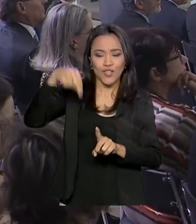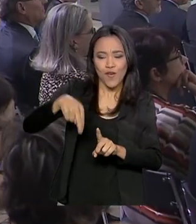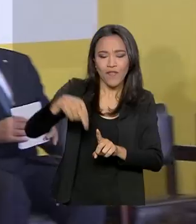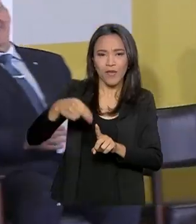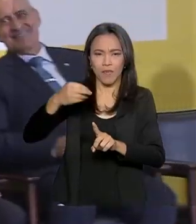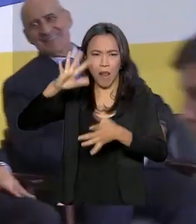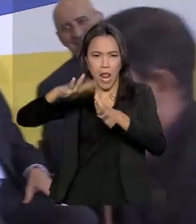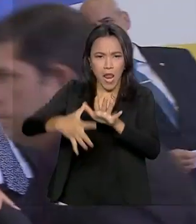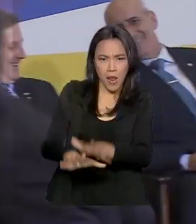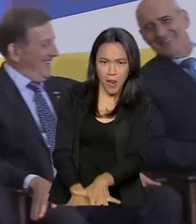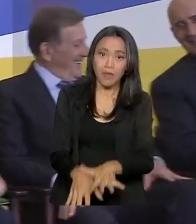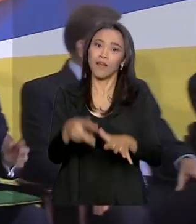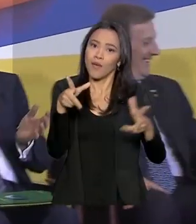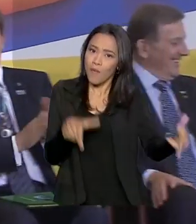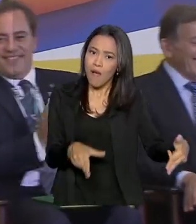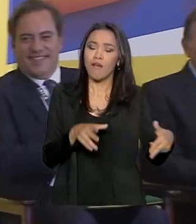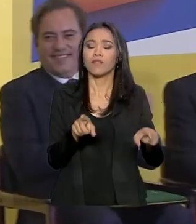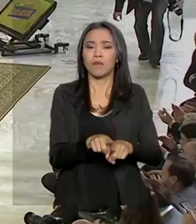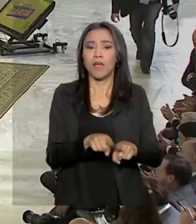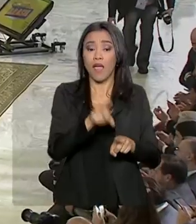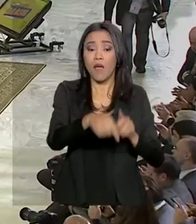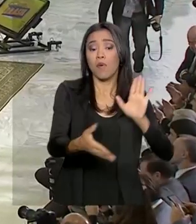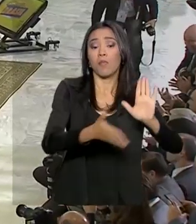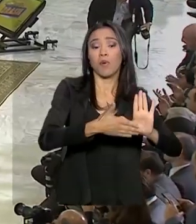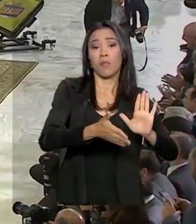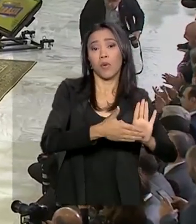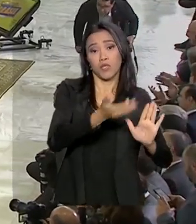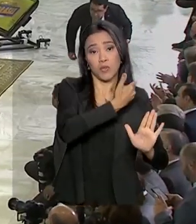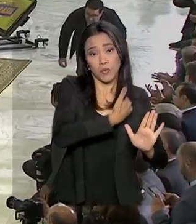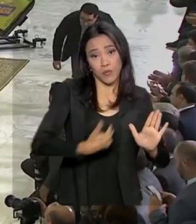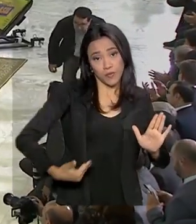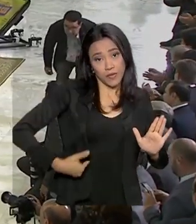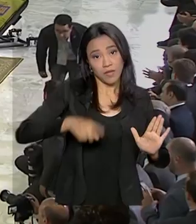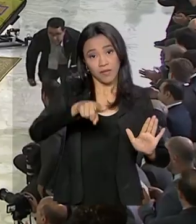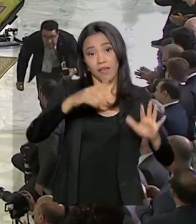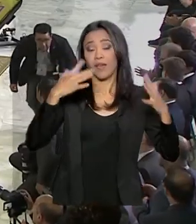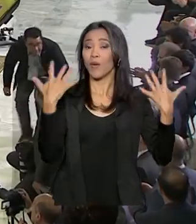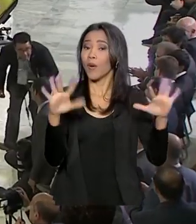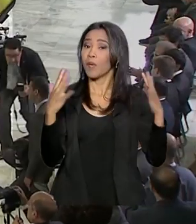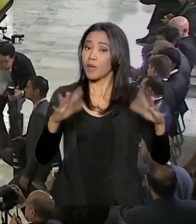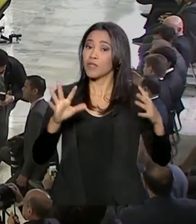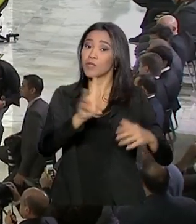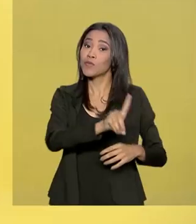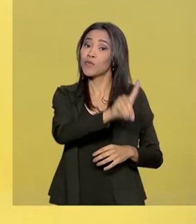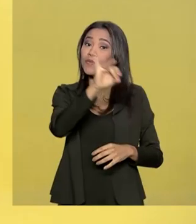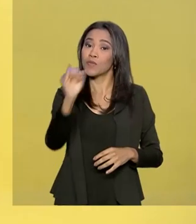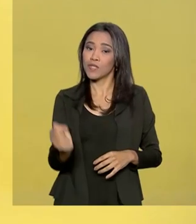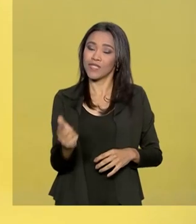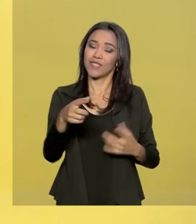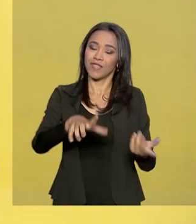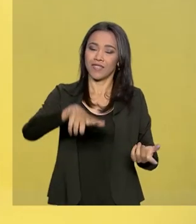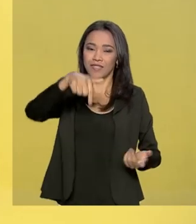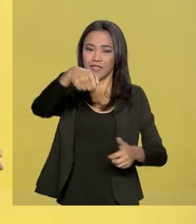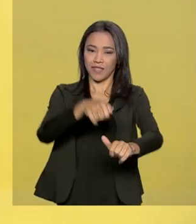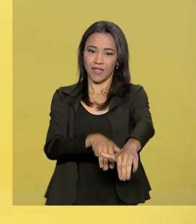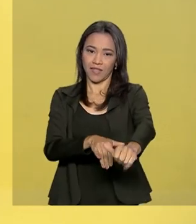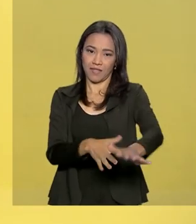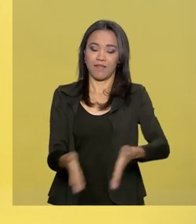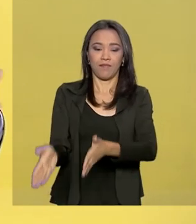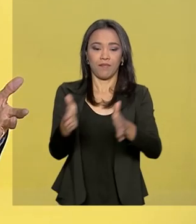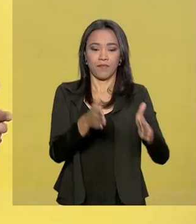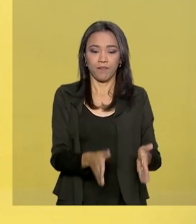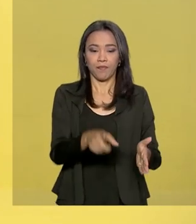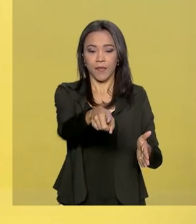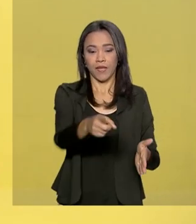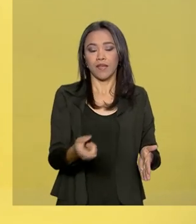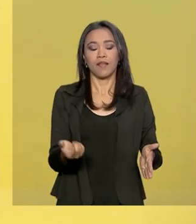promoções. A iniciativa foi proposta pelo governo e faz parte das comemorações do Dia da Independência. É um momento que nós estamos